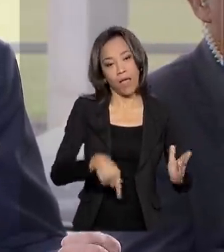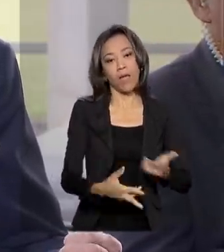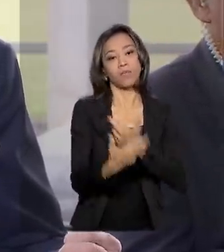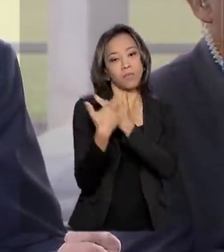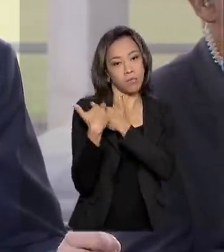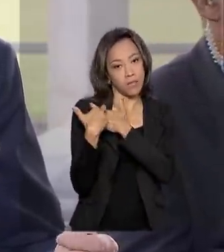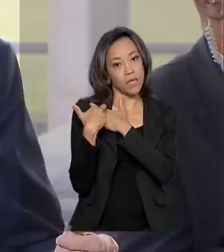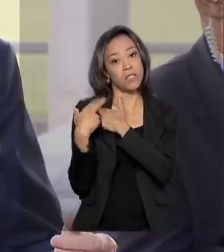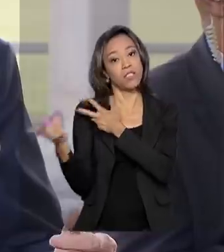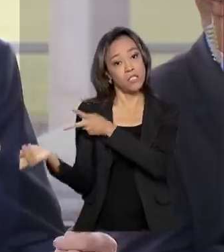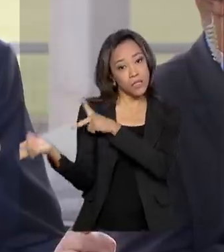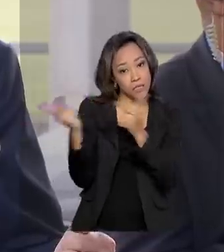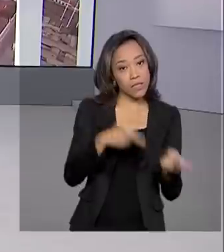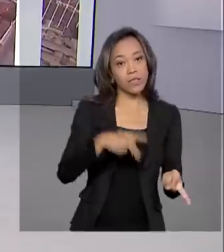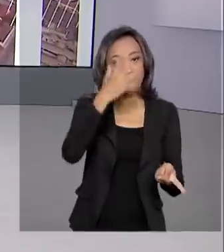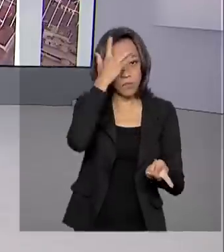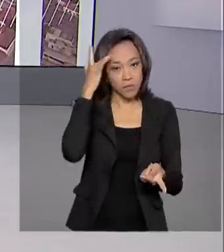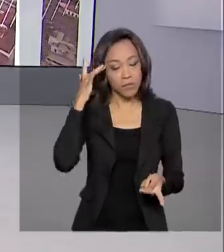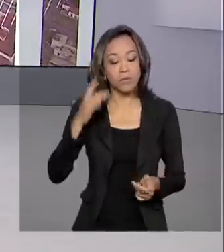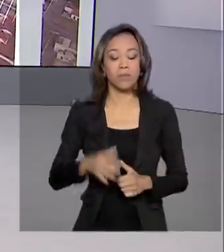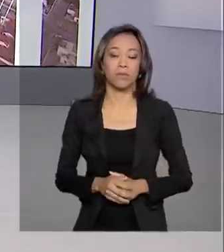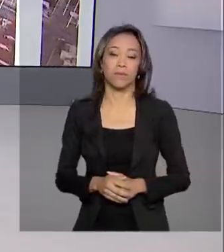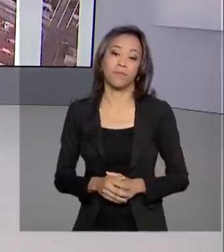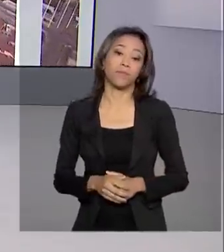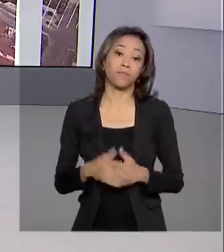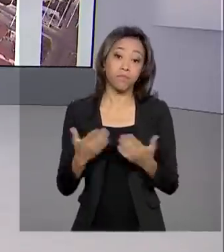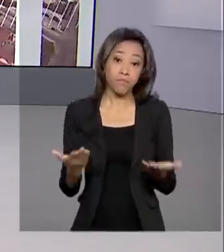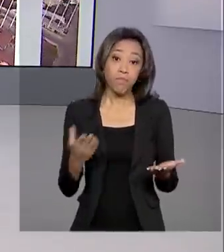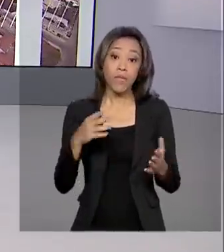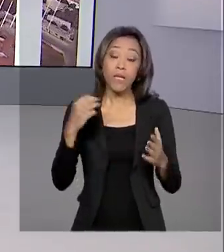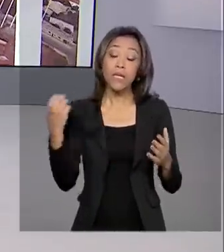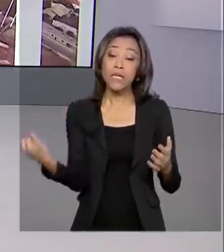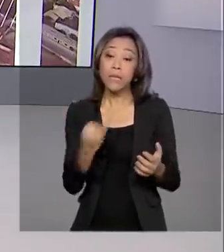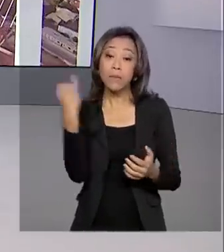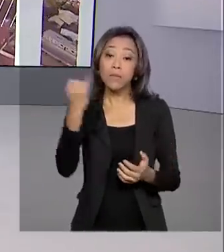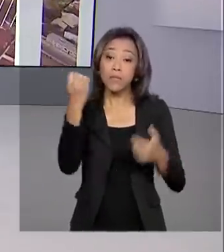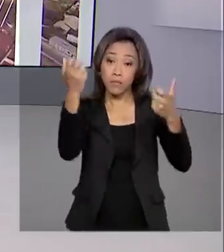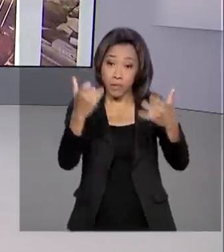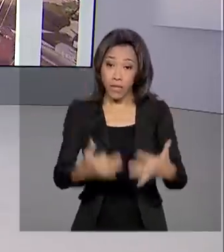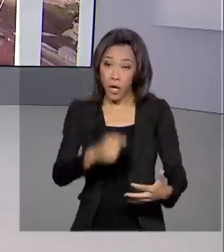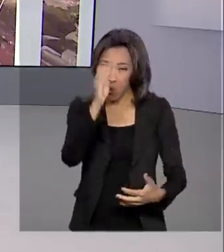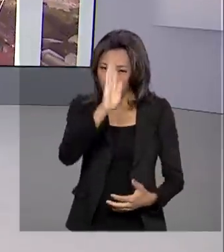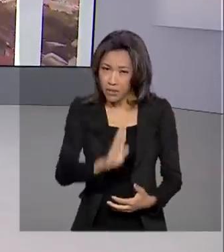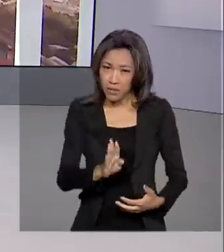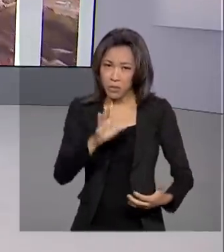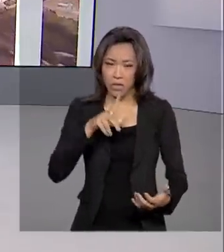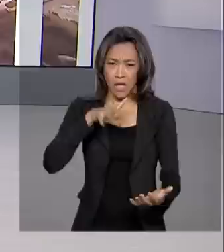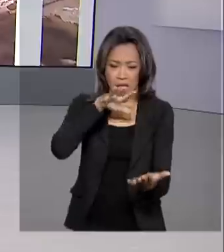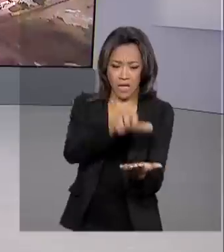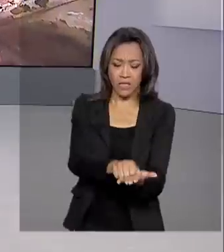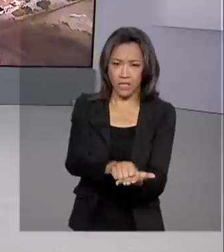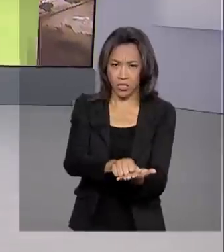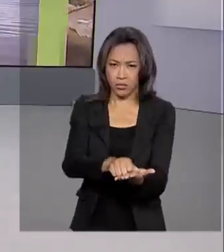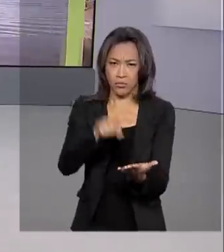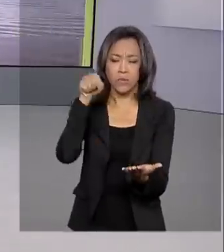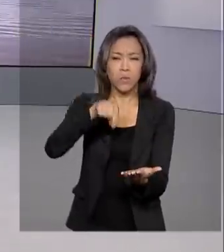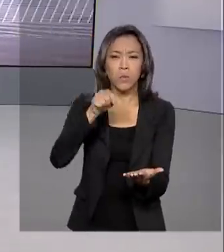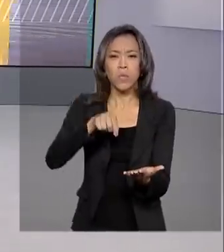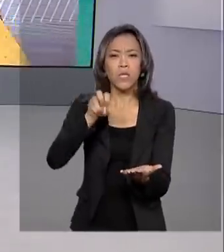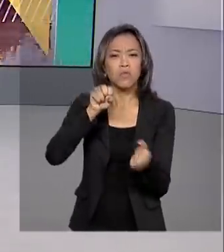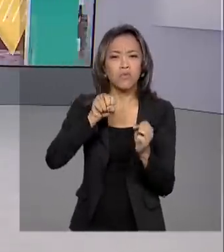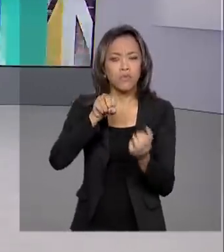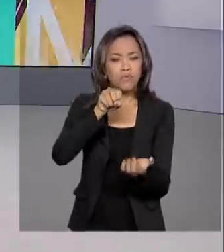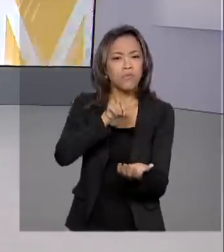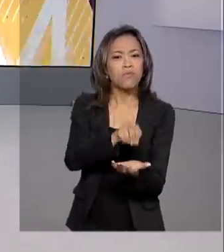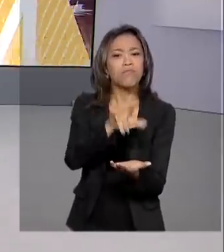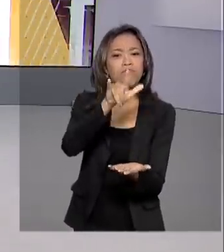trazendo esse pessoal de lá para cá. Olha, e é importante ressaltar que o Brasil não registra casos confirmados do coronavírus.